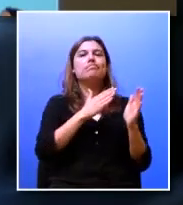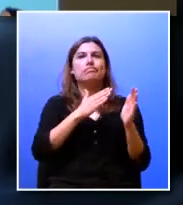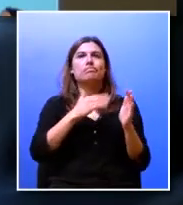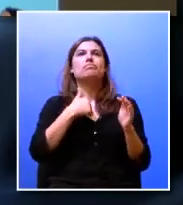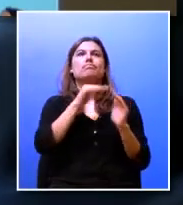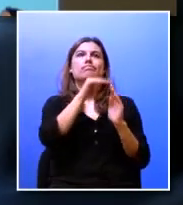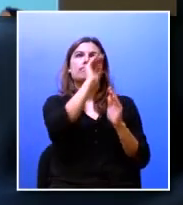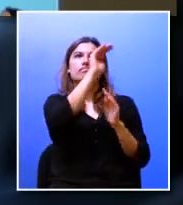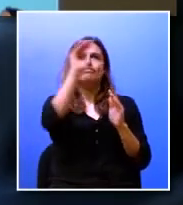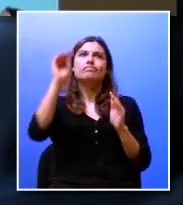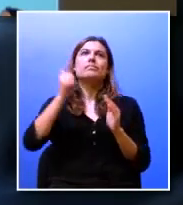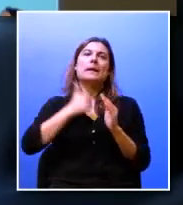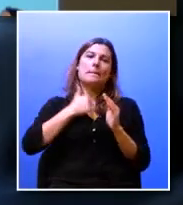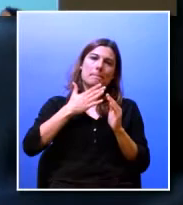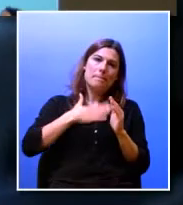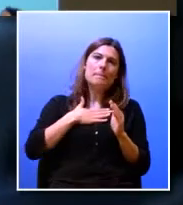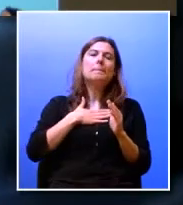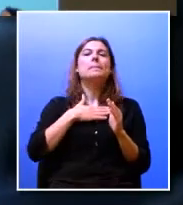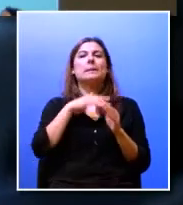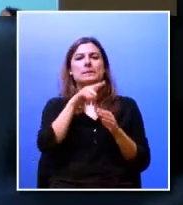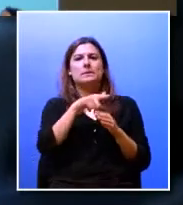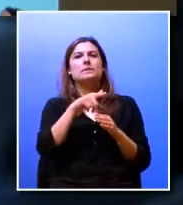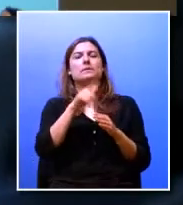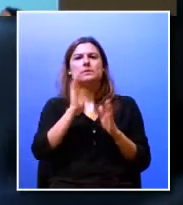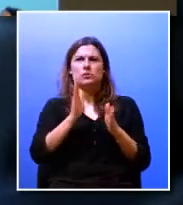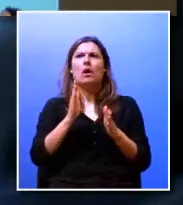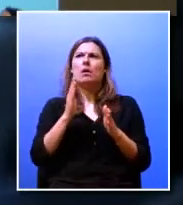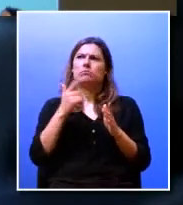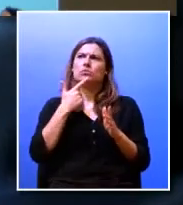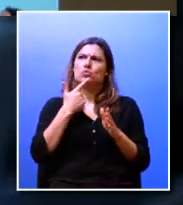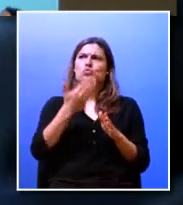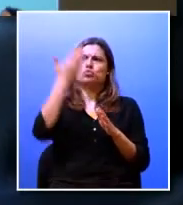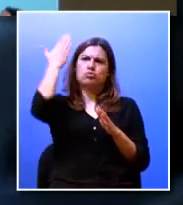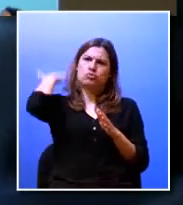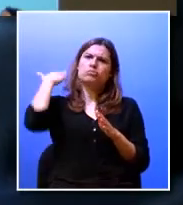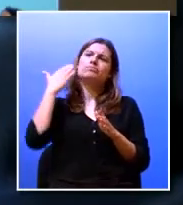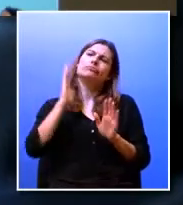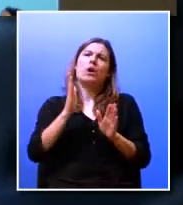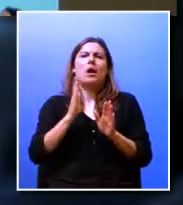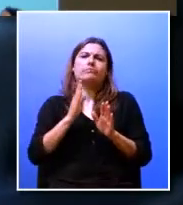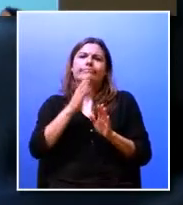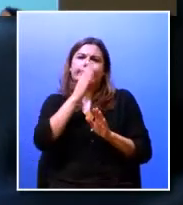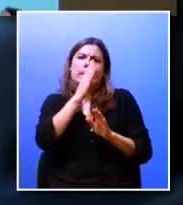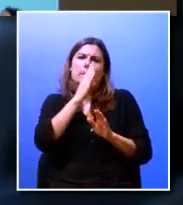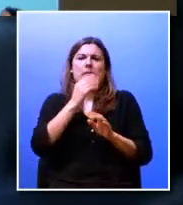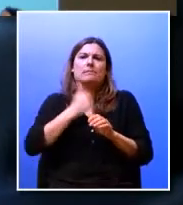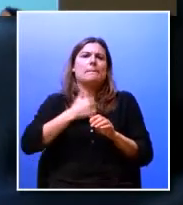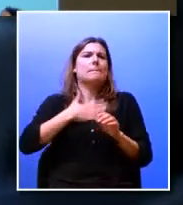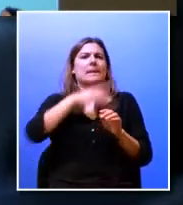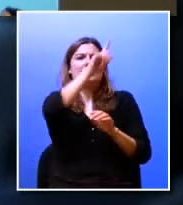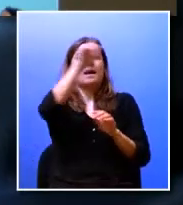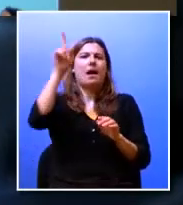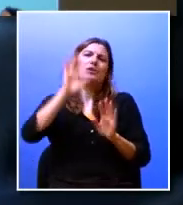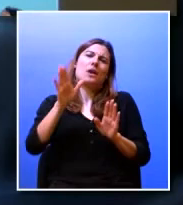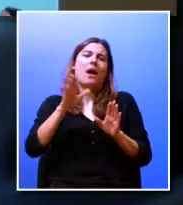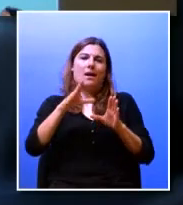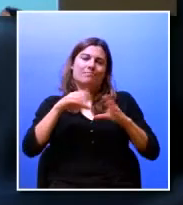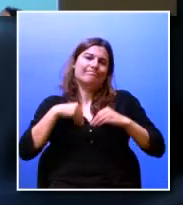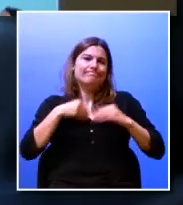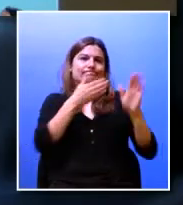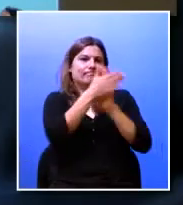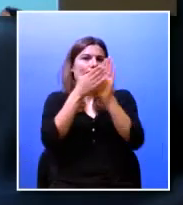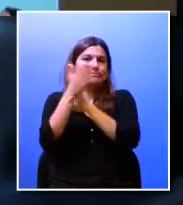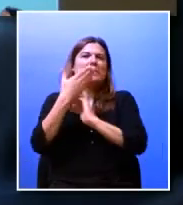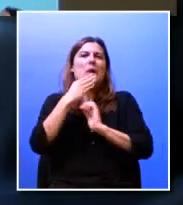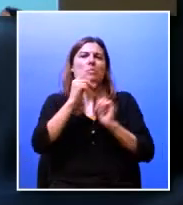empresas e repare isto já é um processo que já vem já faz parte da rotina das empresas que acolhem os nossos alunos a